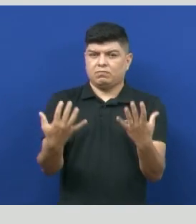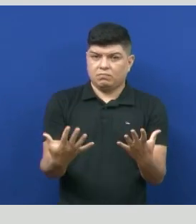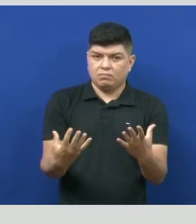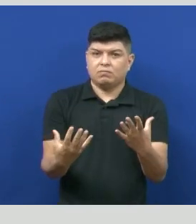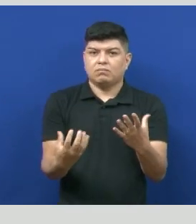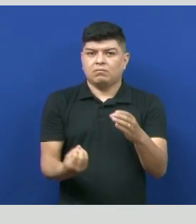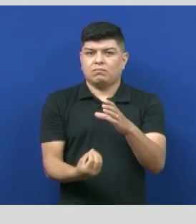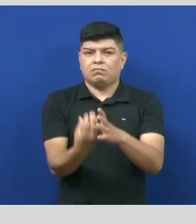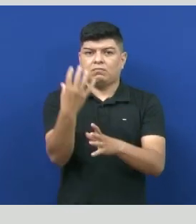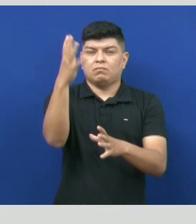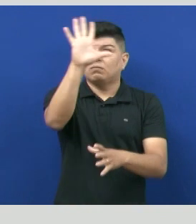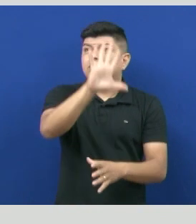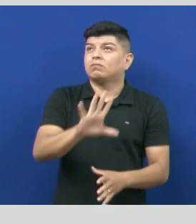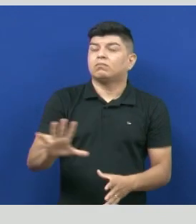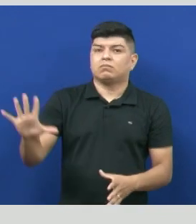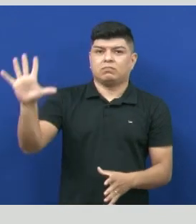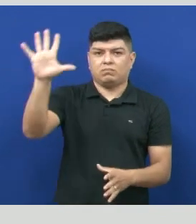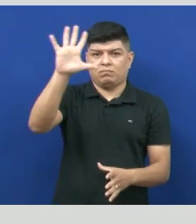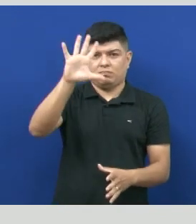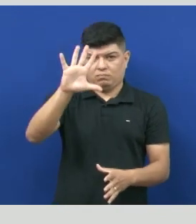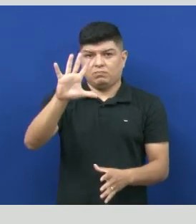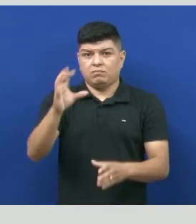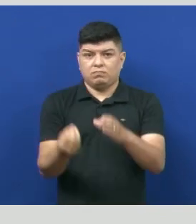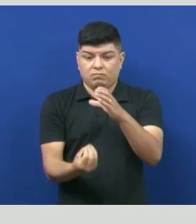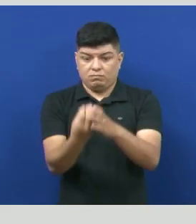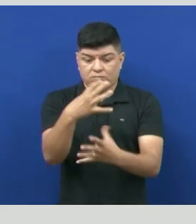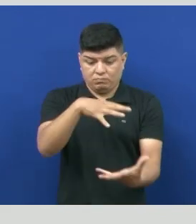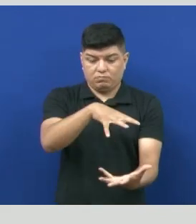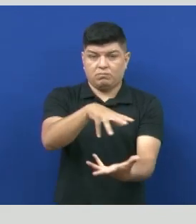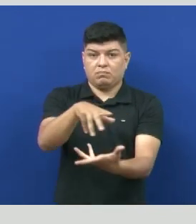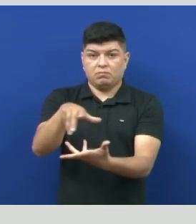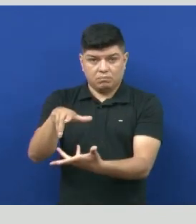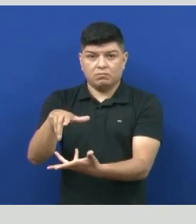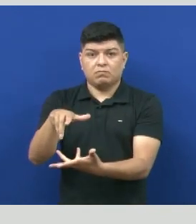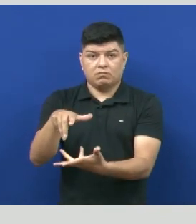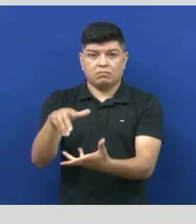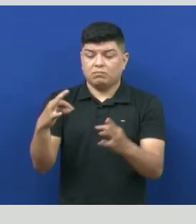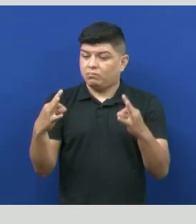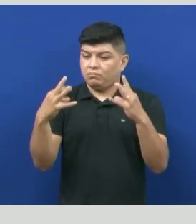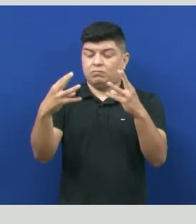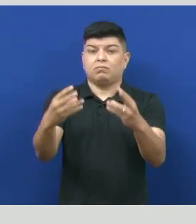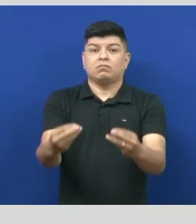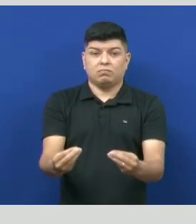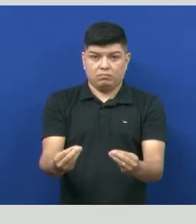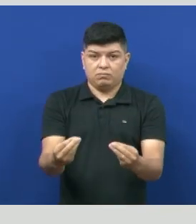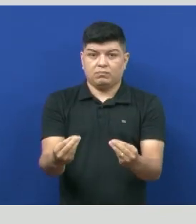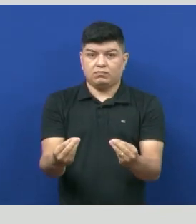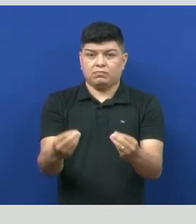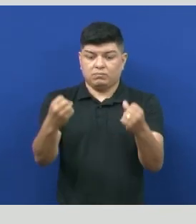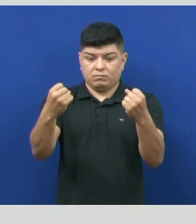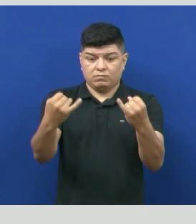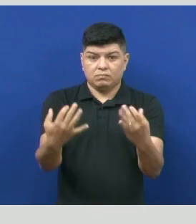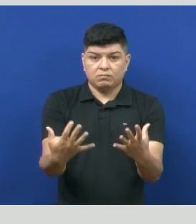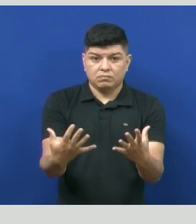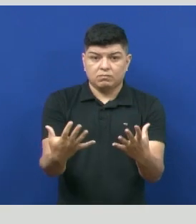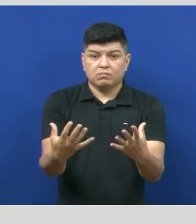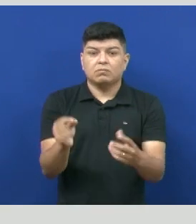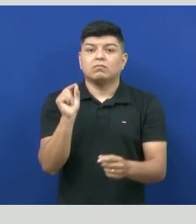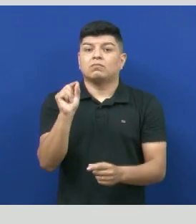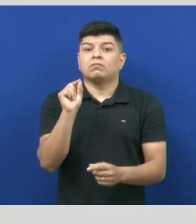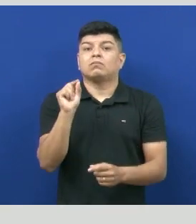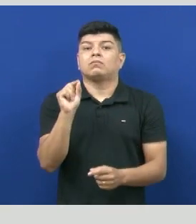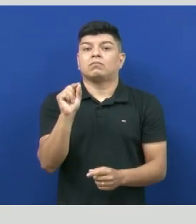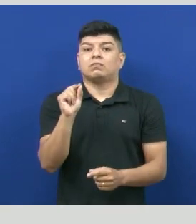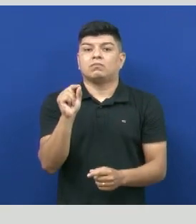formação do universo, a questão da origem da Terra. E todas essas hipóteses, essas teorias, elas são fruto